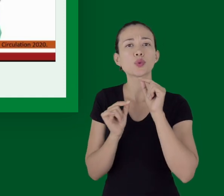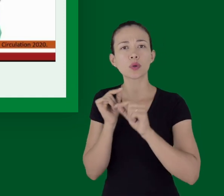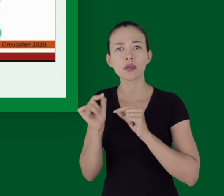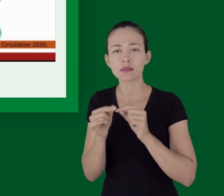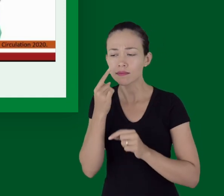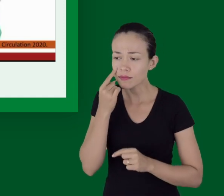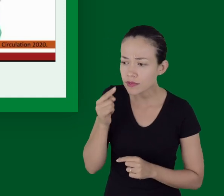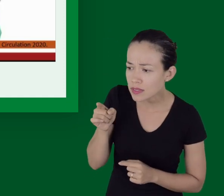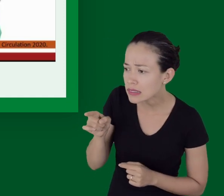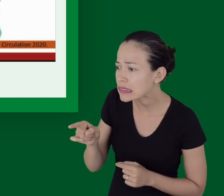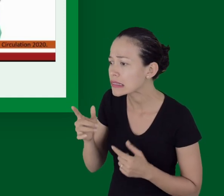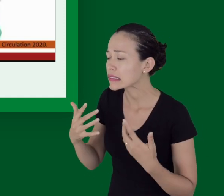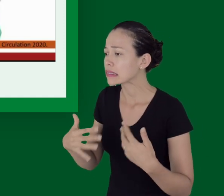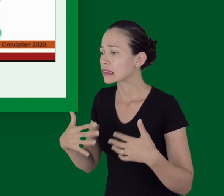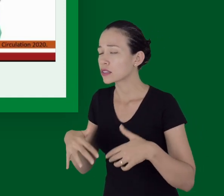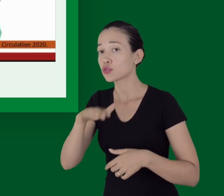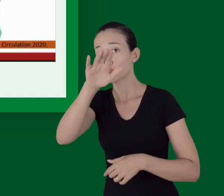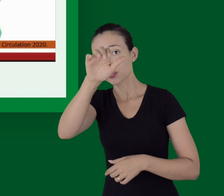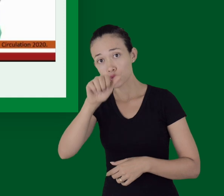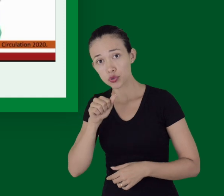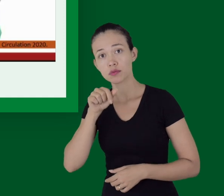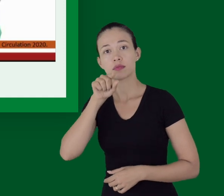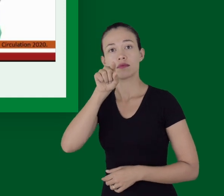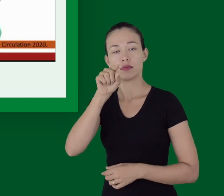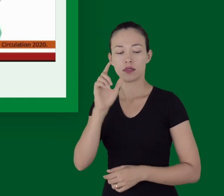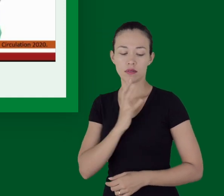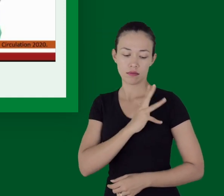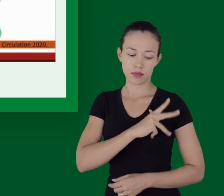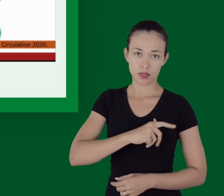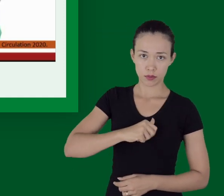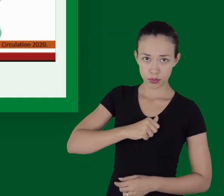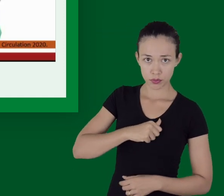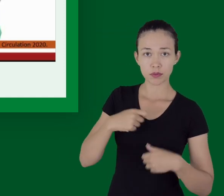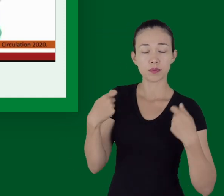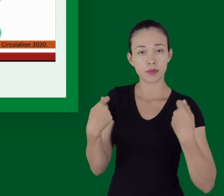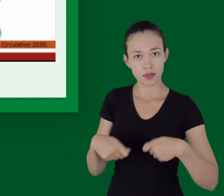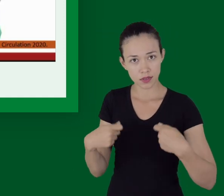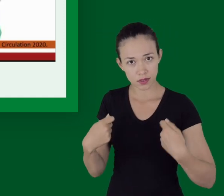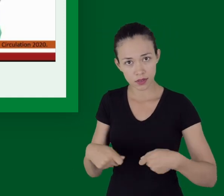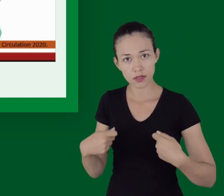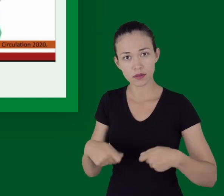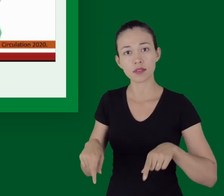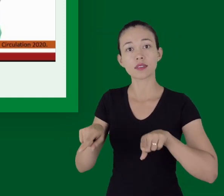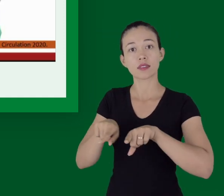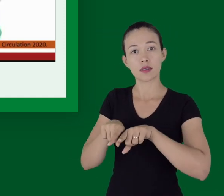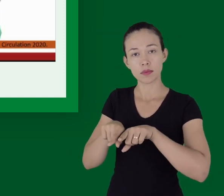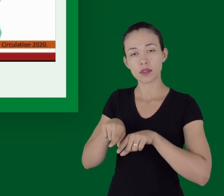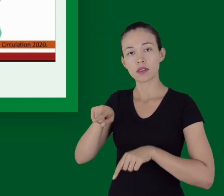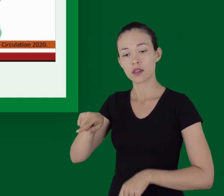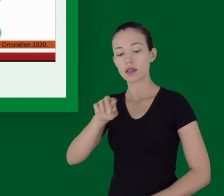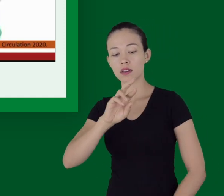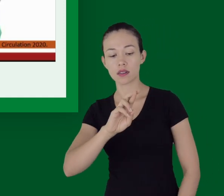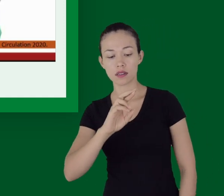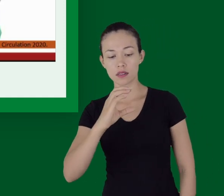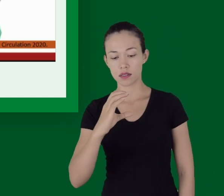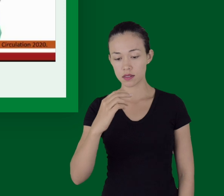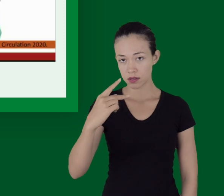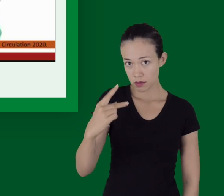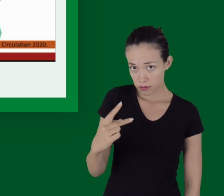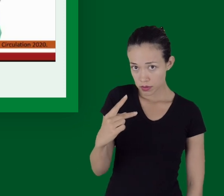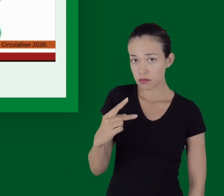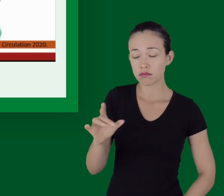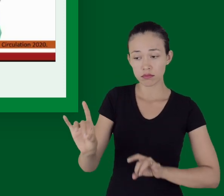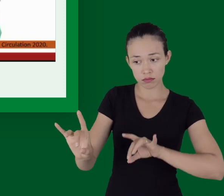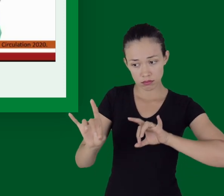detecção com o rápido acionamento do serviço de emergência, uma ICP de alta qualidade, feita com a técnica